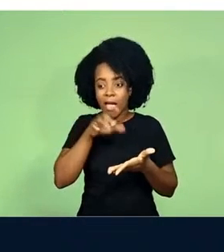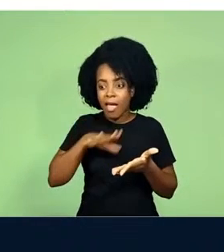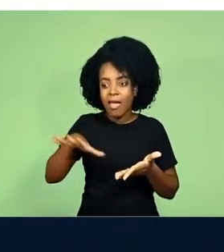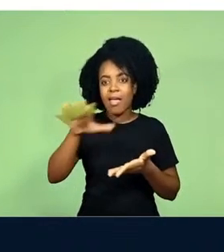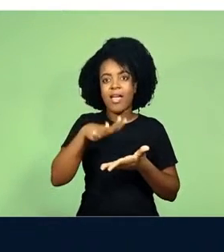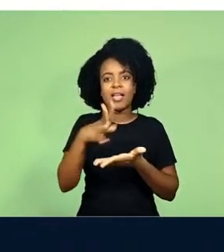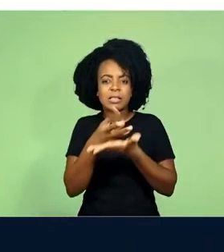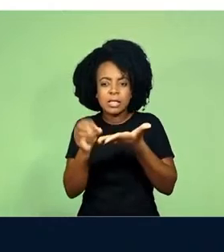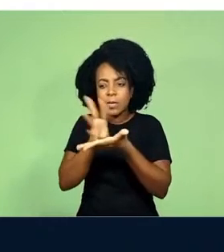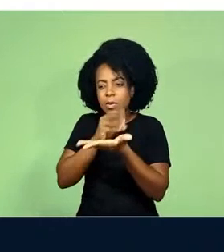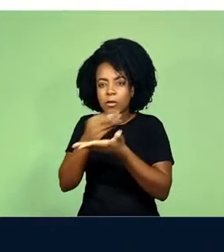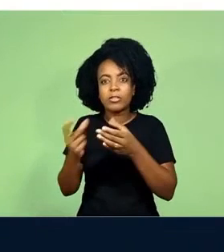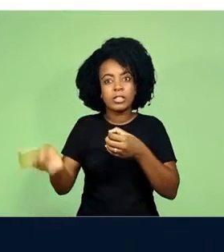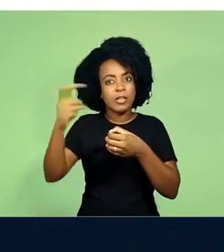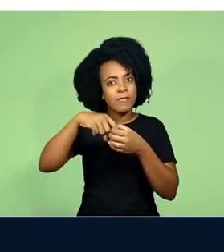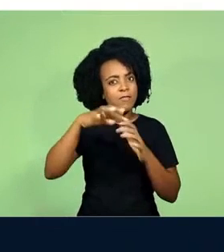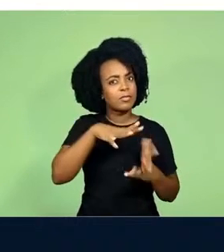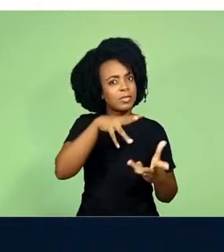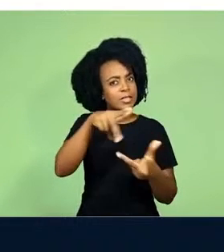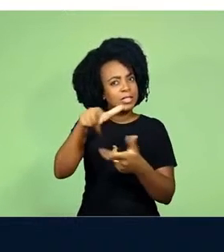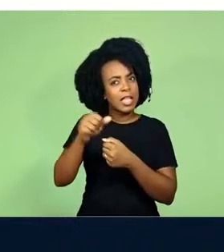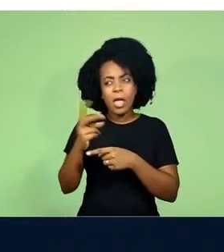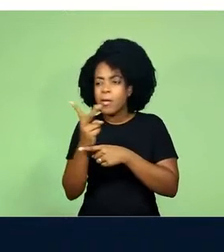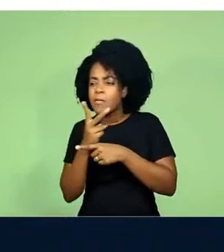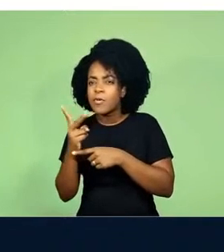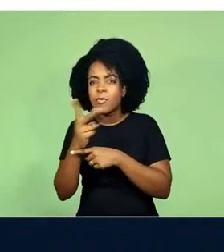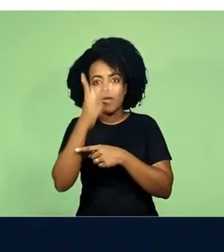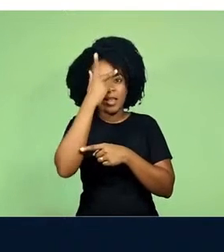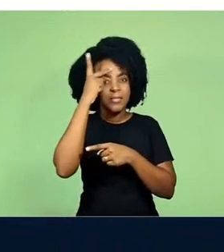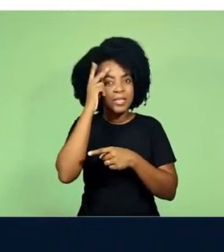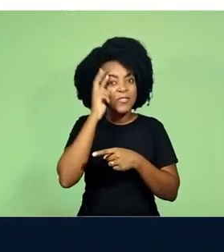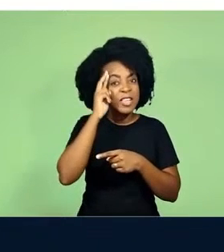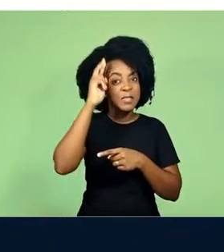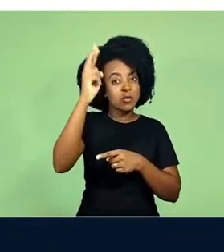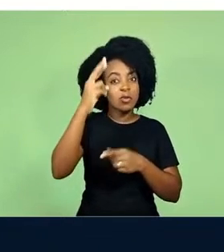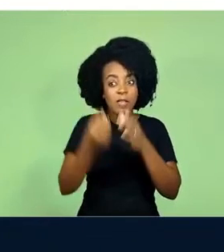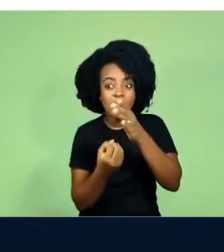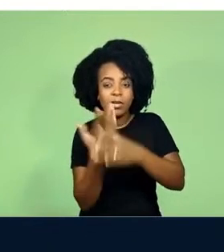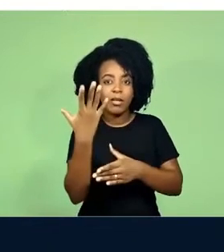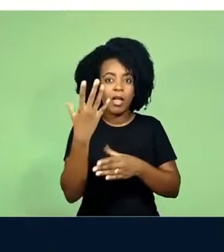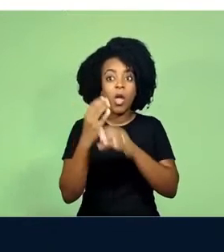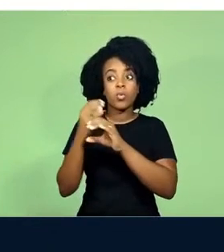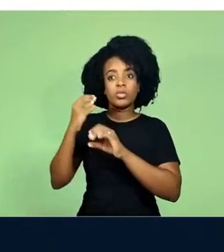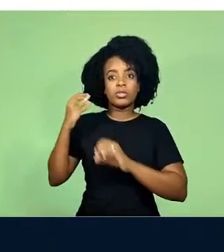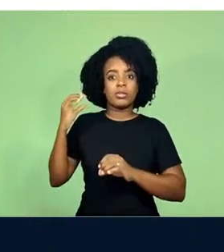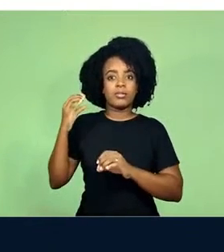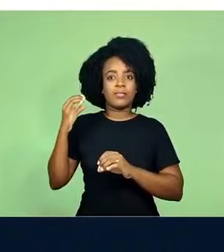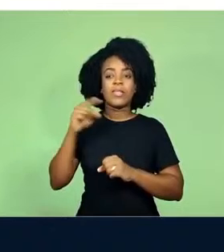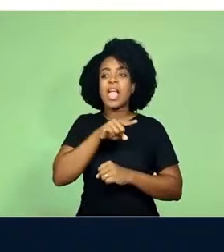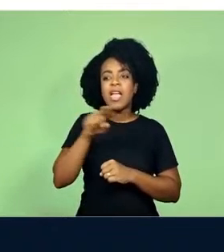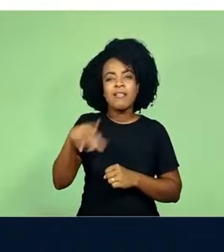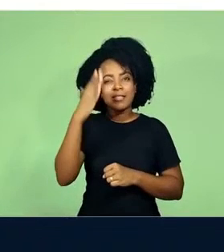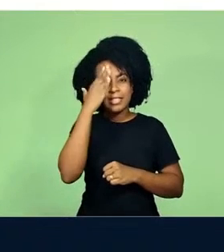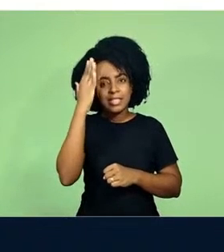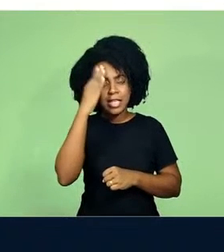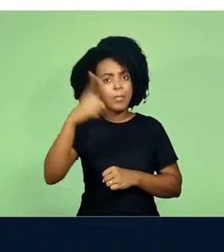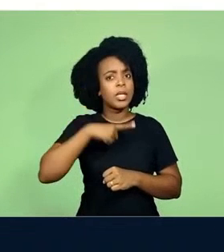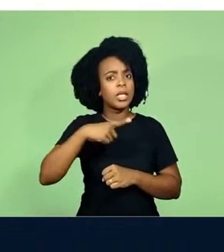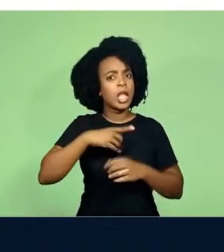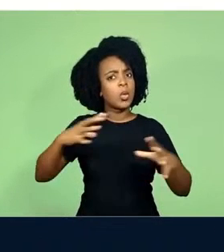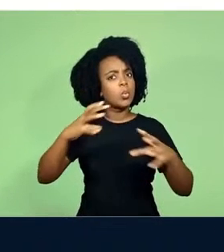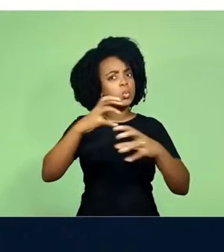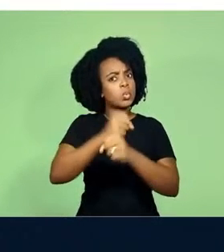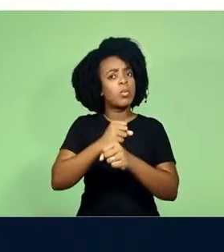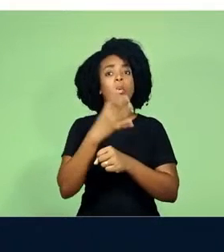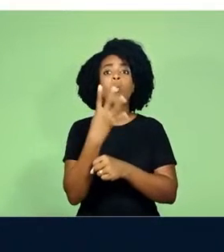Os replicantes que voltam para a terra estão em busca dos engenheiros responsáveis pela sua criação. Pois, saibam eles que só têm quatro